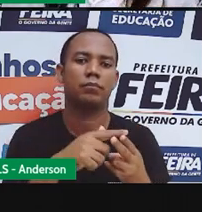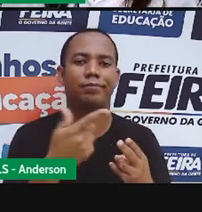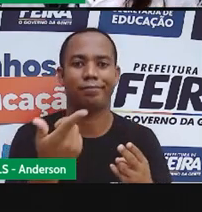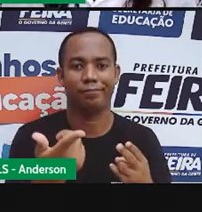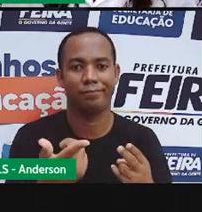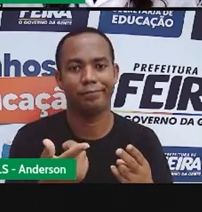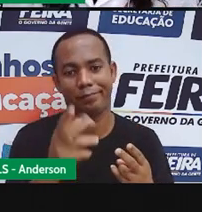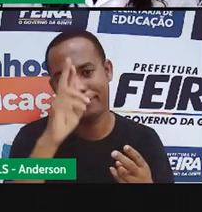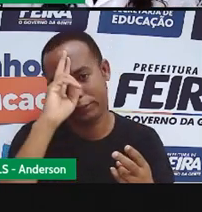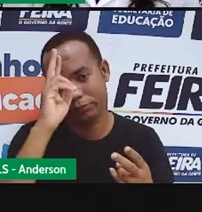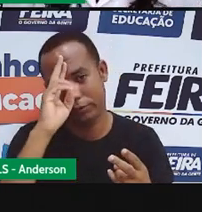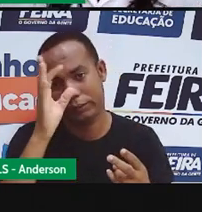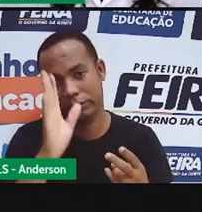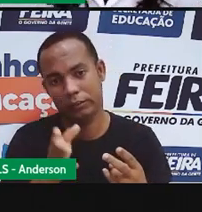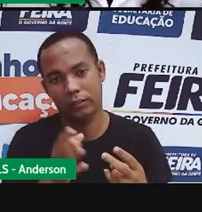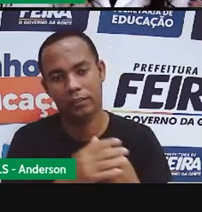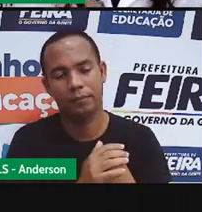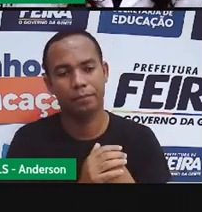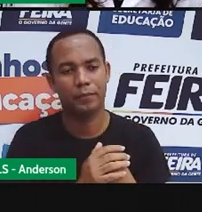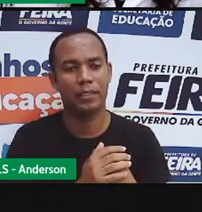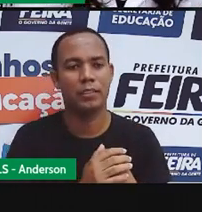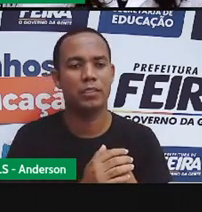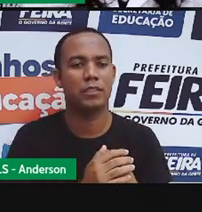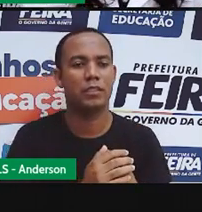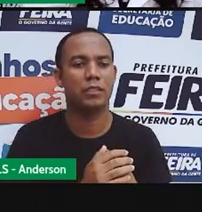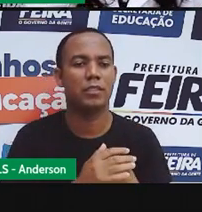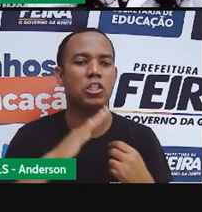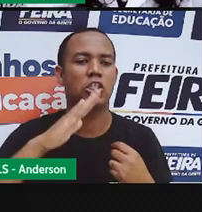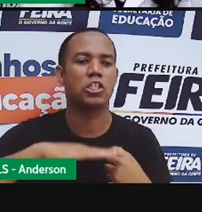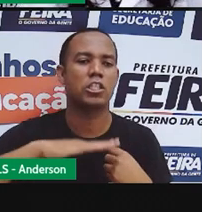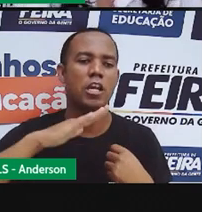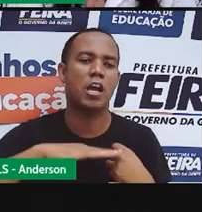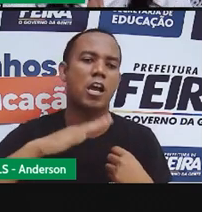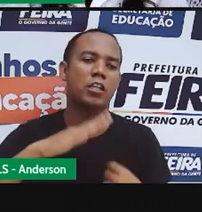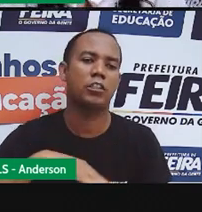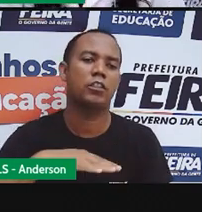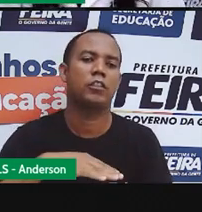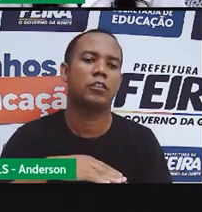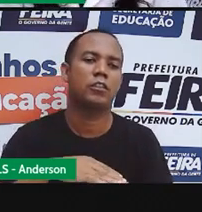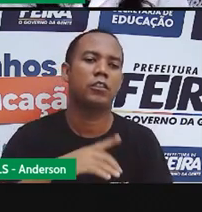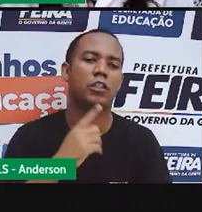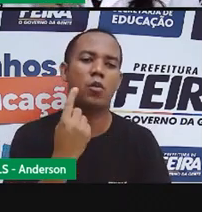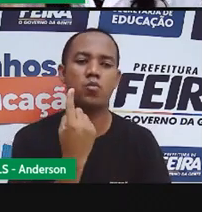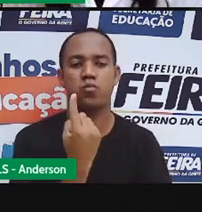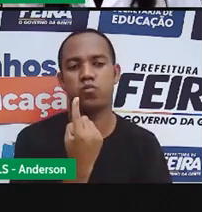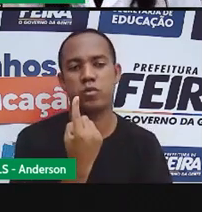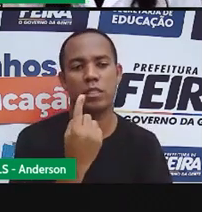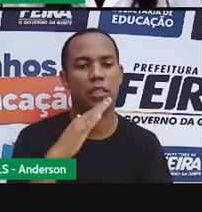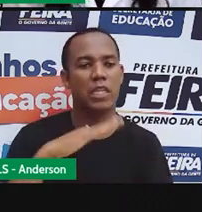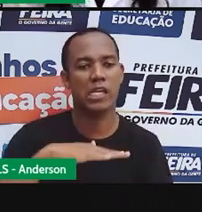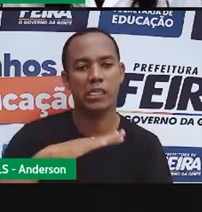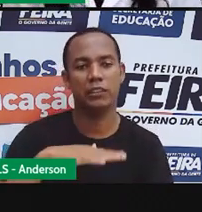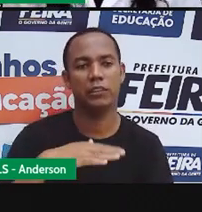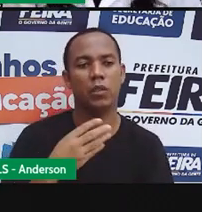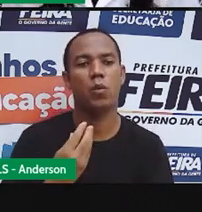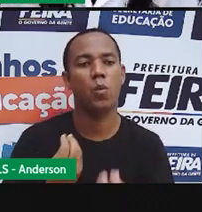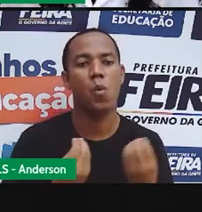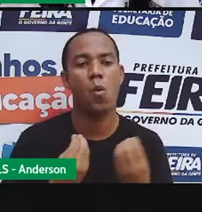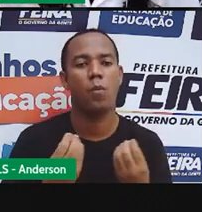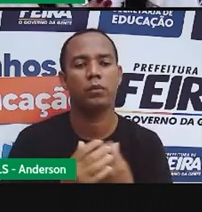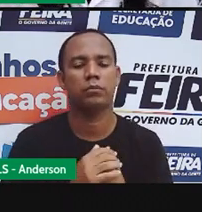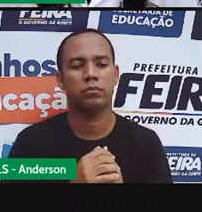Doze. Muito bem. E se eles tivessem passado o protetor às treze horas, que é uma das tardes?